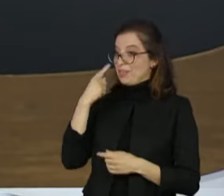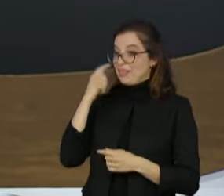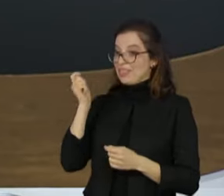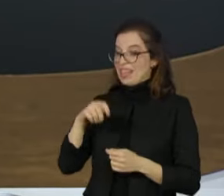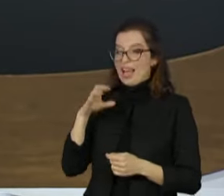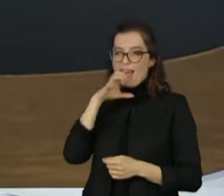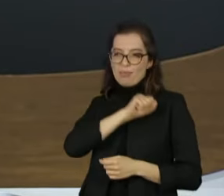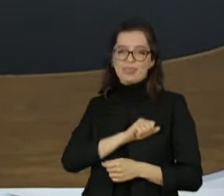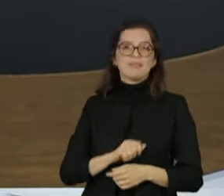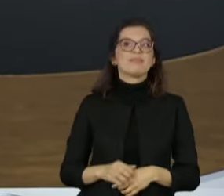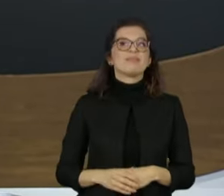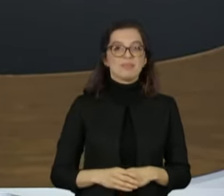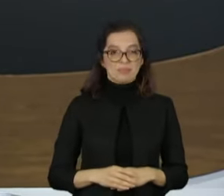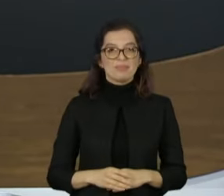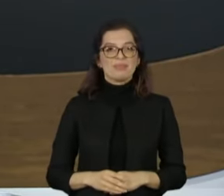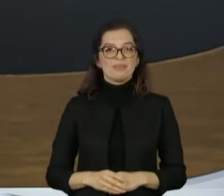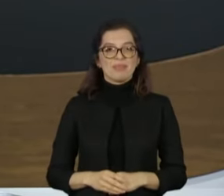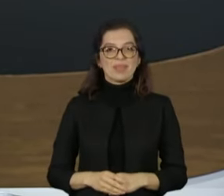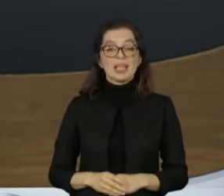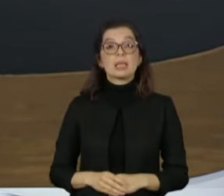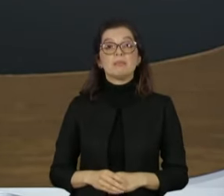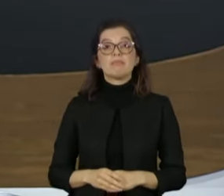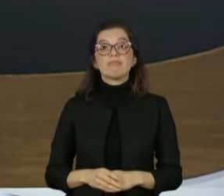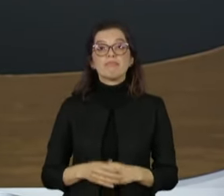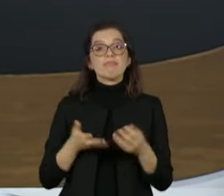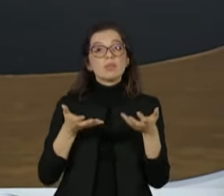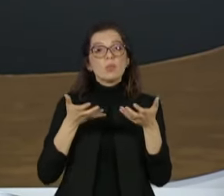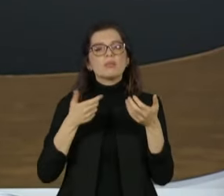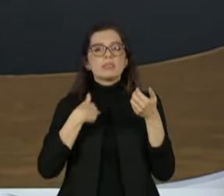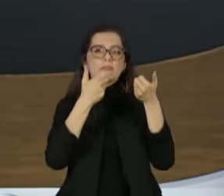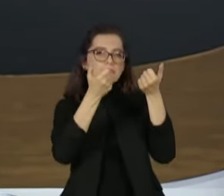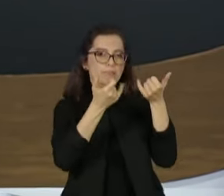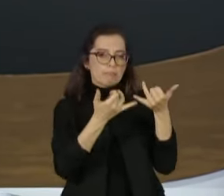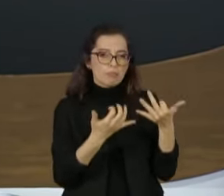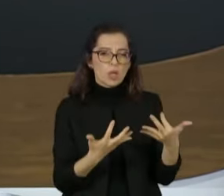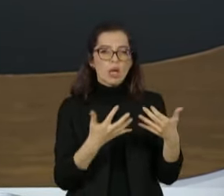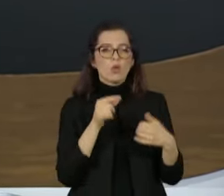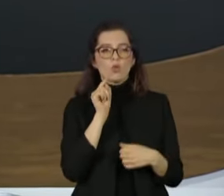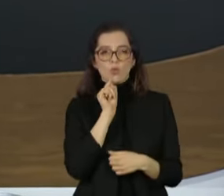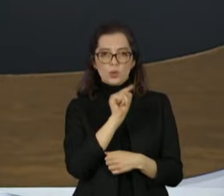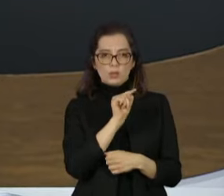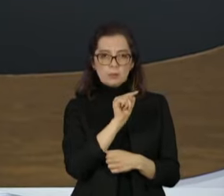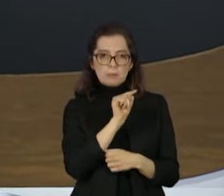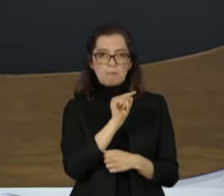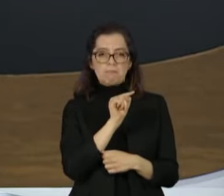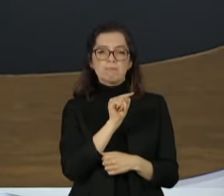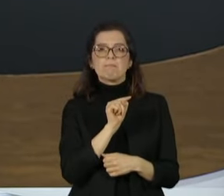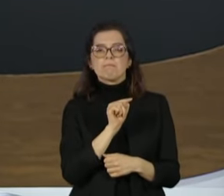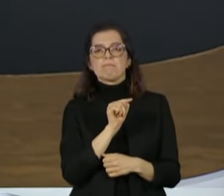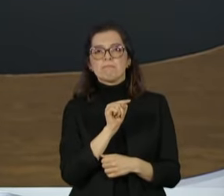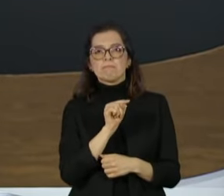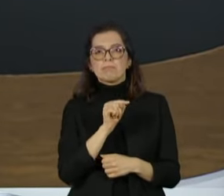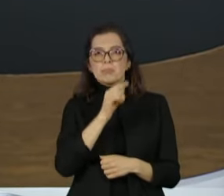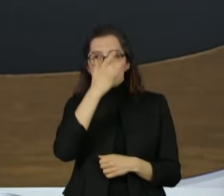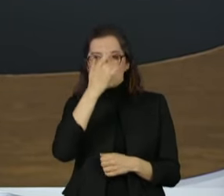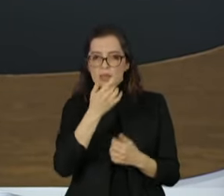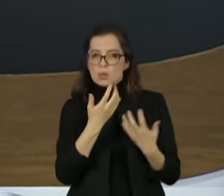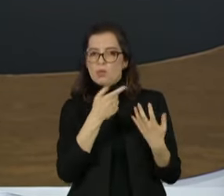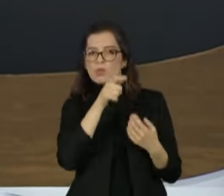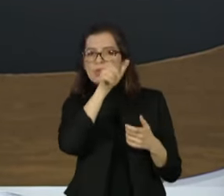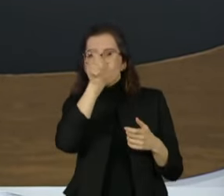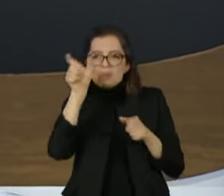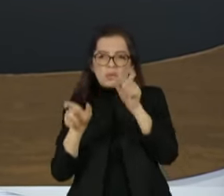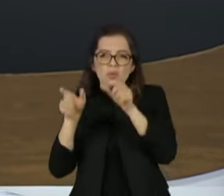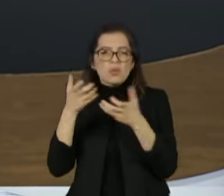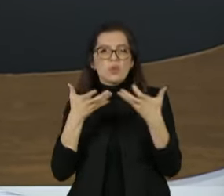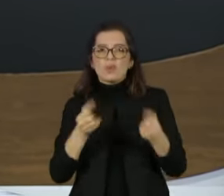Eu queria começar pelo ponto que eu destaquei no texto de abertura, que foi esse questionamento preliminar a sua candidatura antes da convenção. A